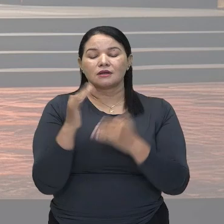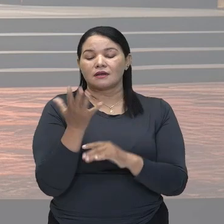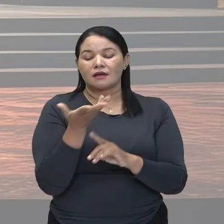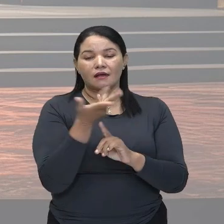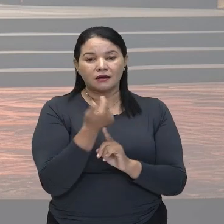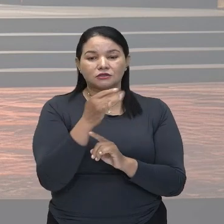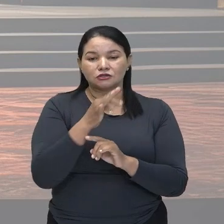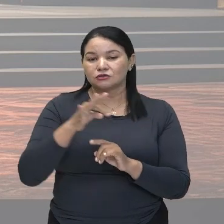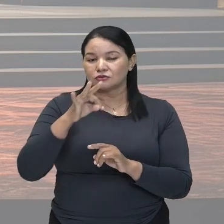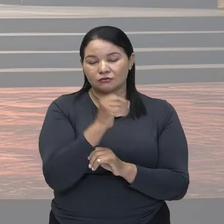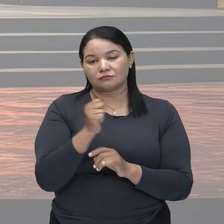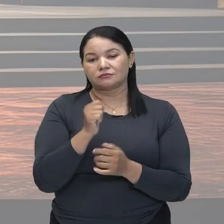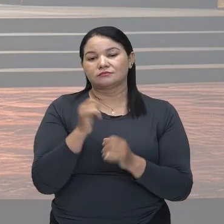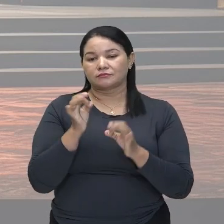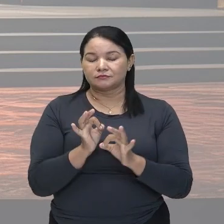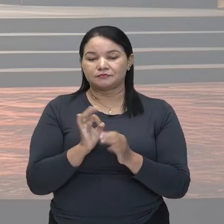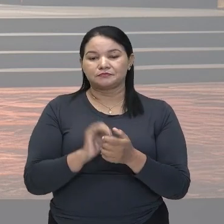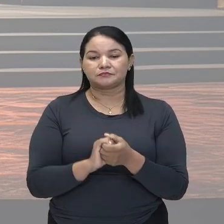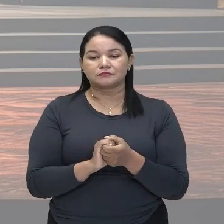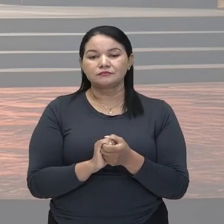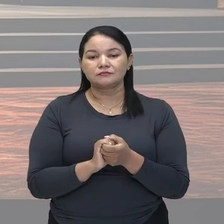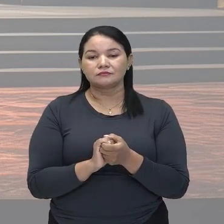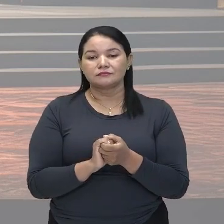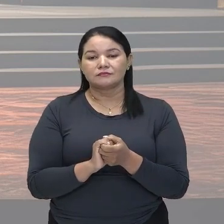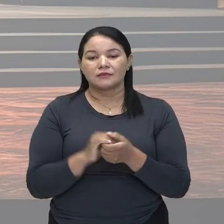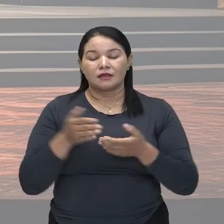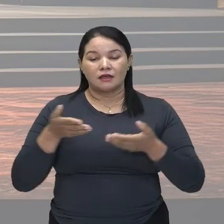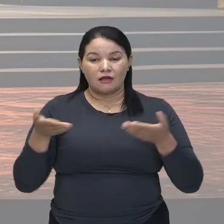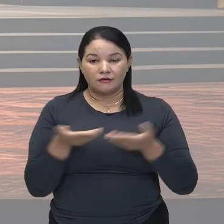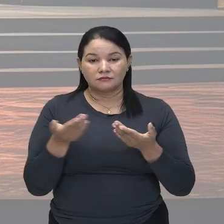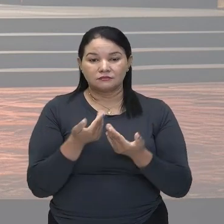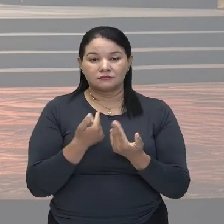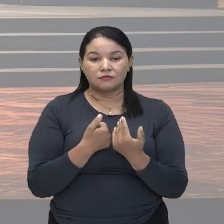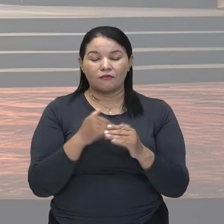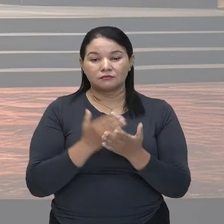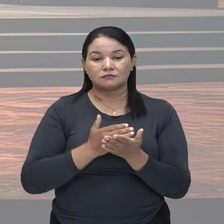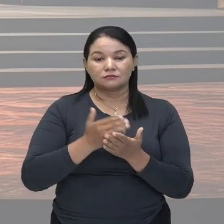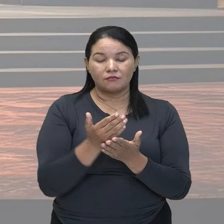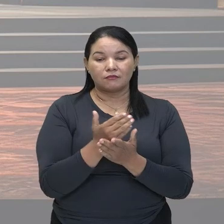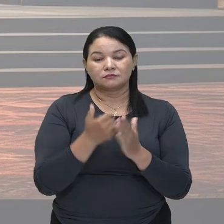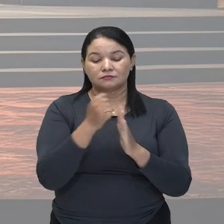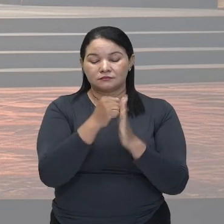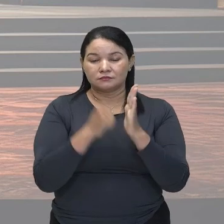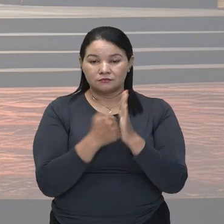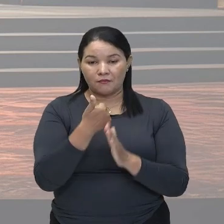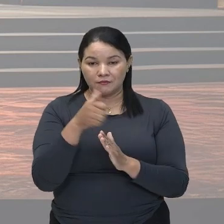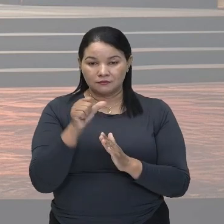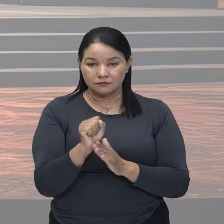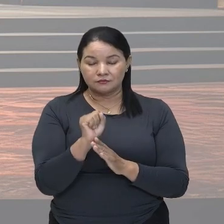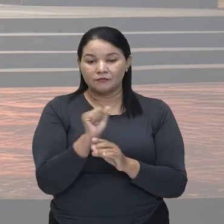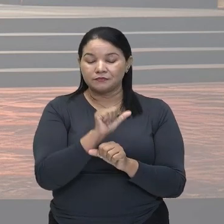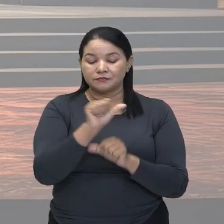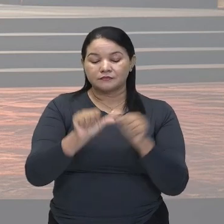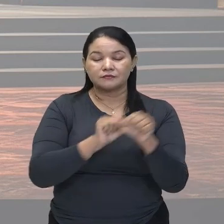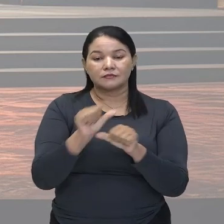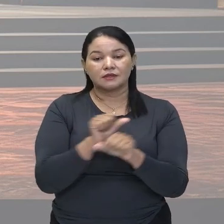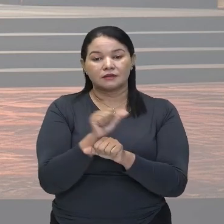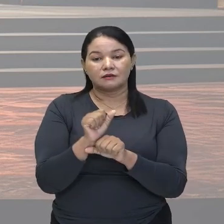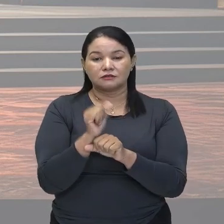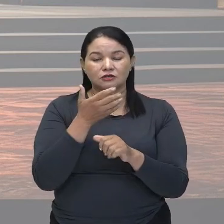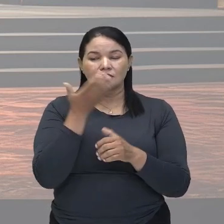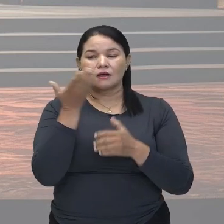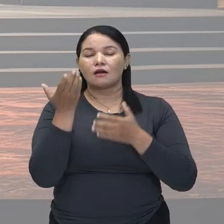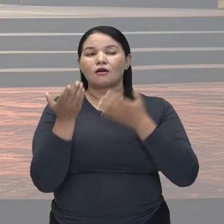foi falada. Ao entrarmos no século XIX, as transformações da ópera são imensas.